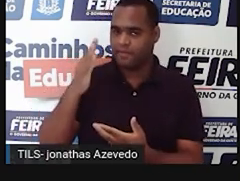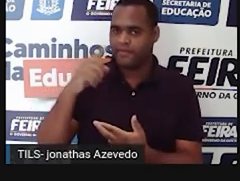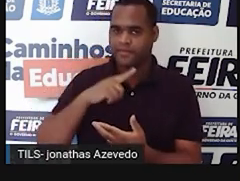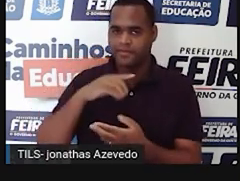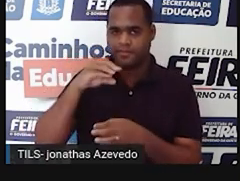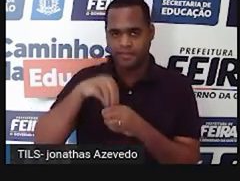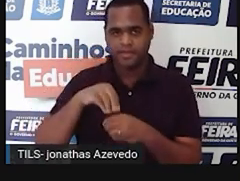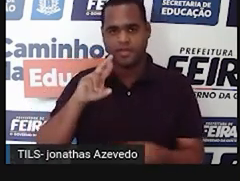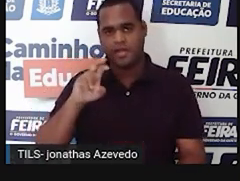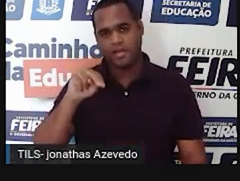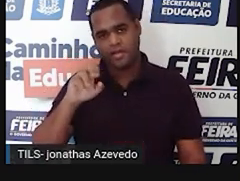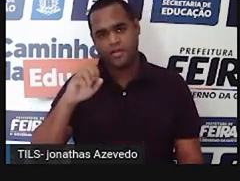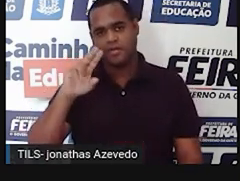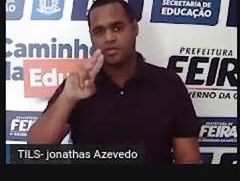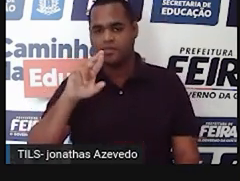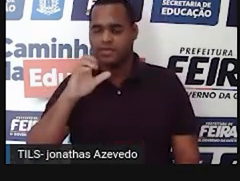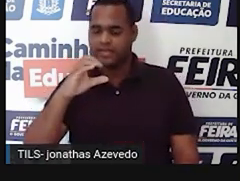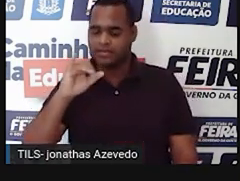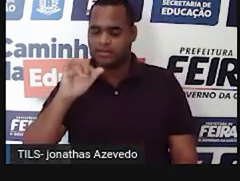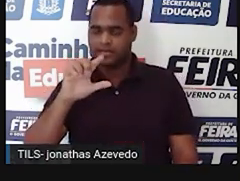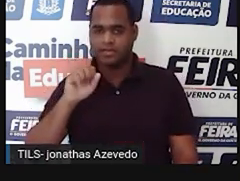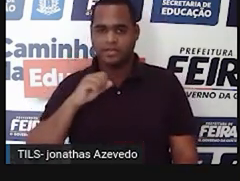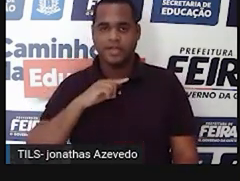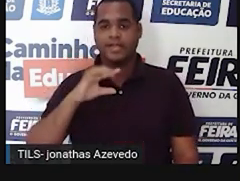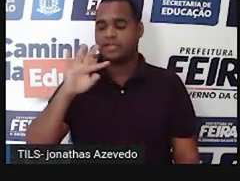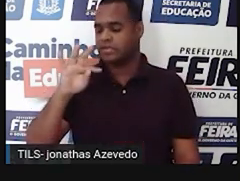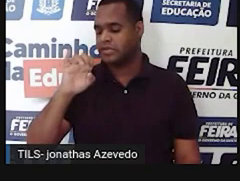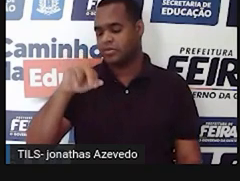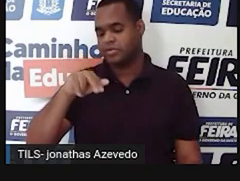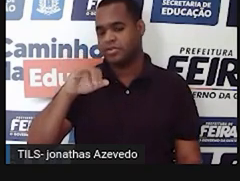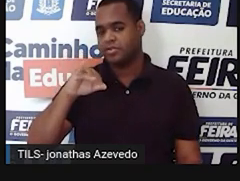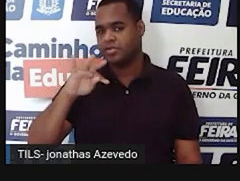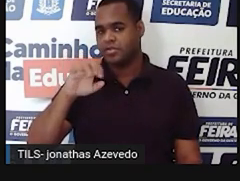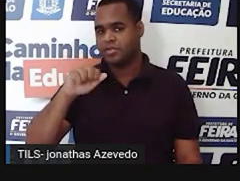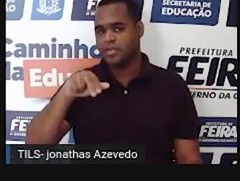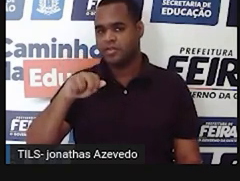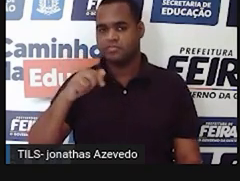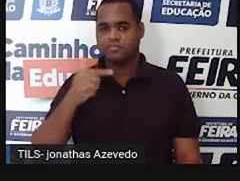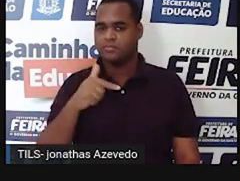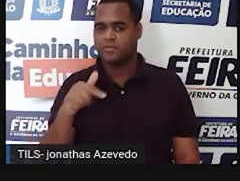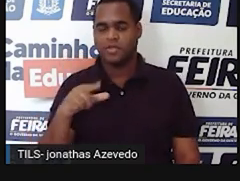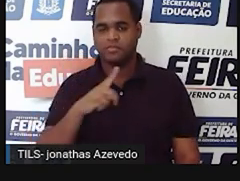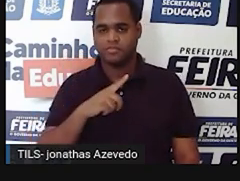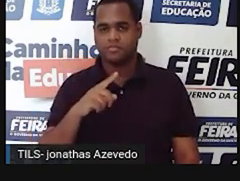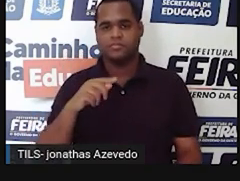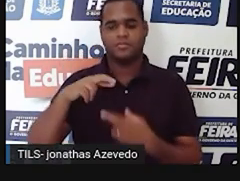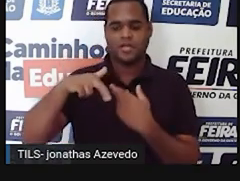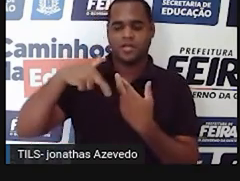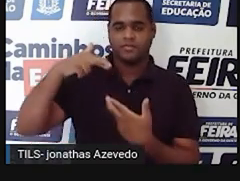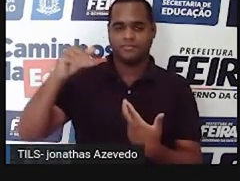está no RNA. No RNA não tem timina. A timina é que só existe no DNA.